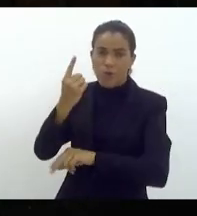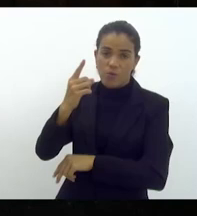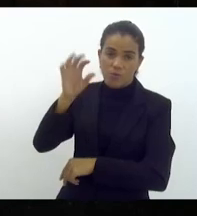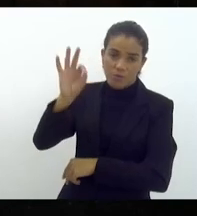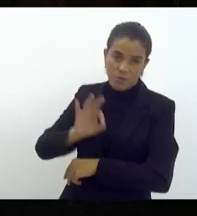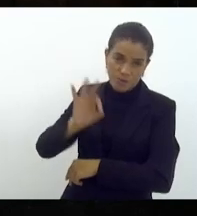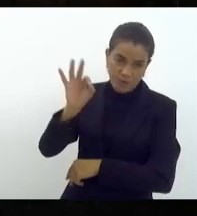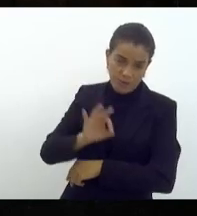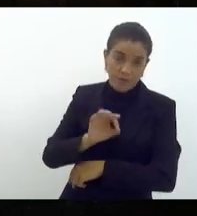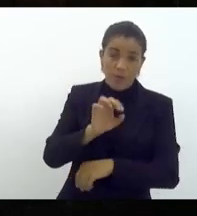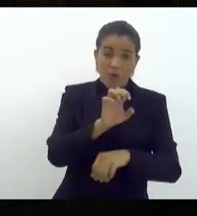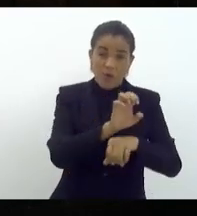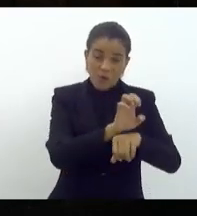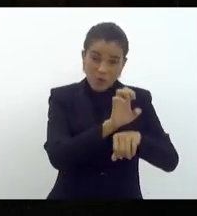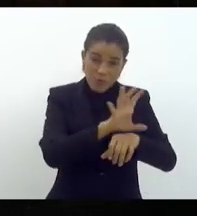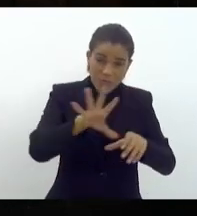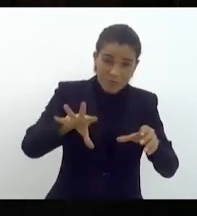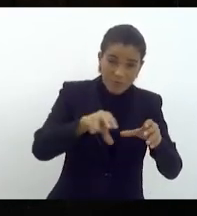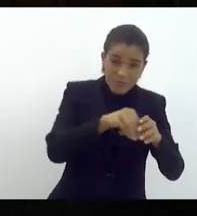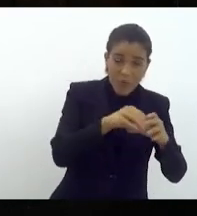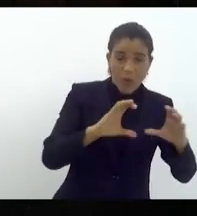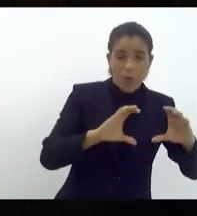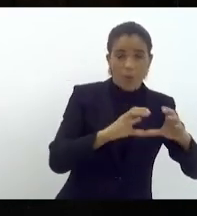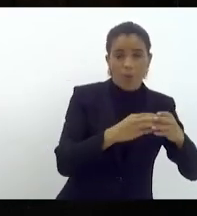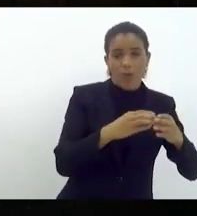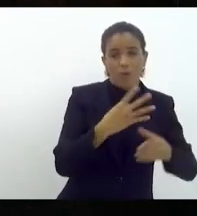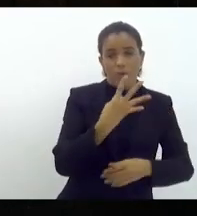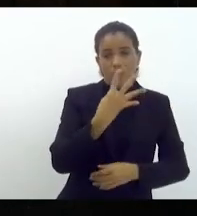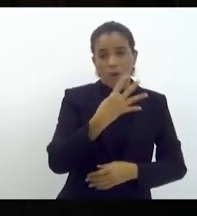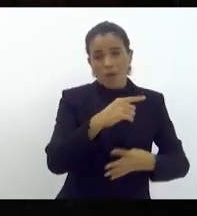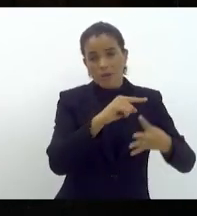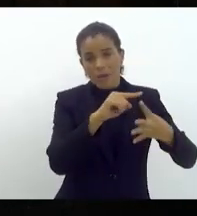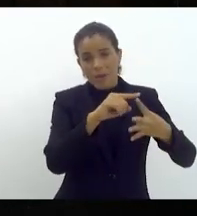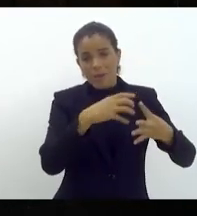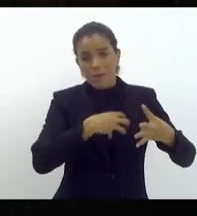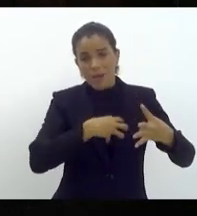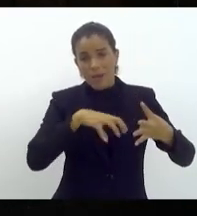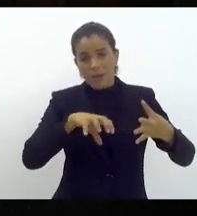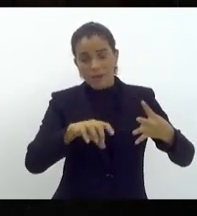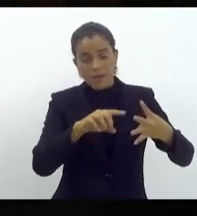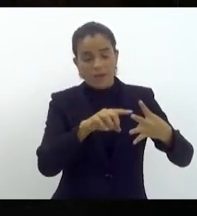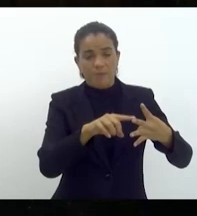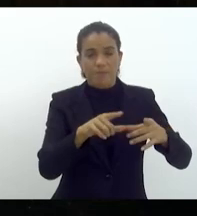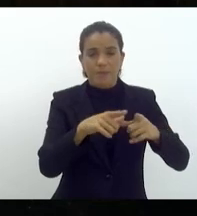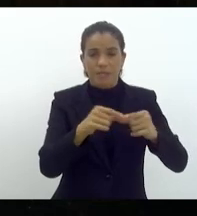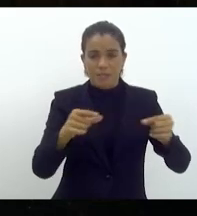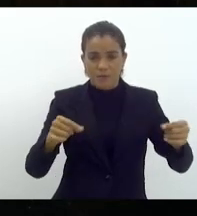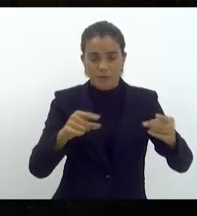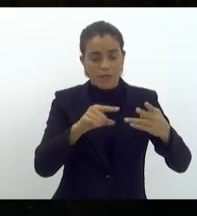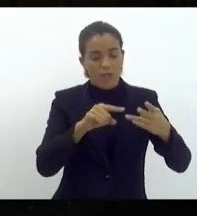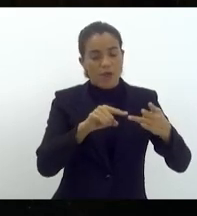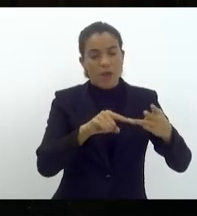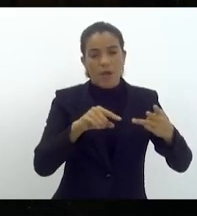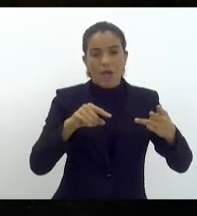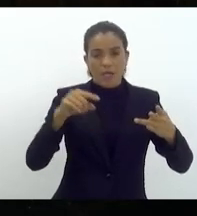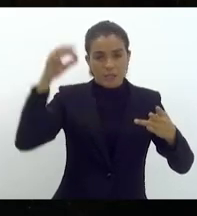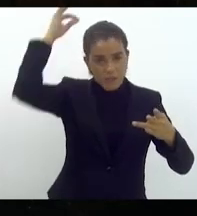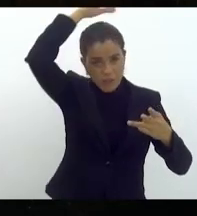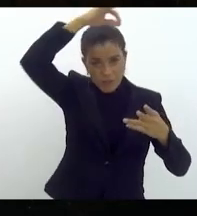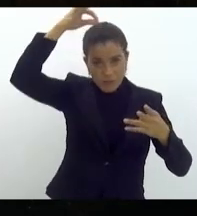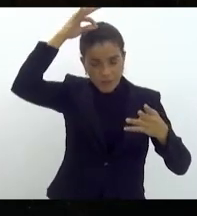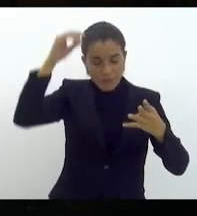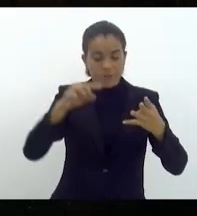O estado integra o bloco 4, composto por Bahia, Distrito Federal, Espírito Santo,